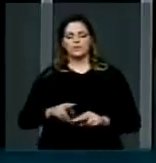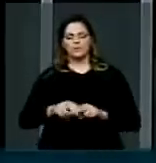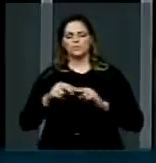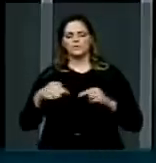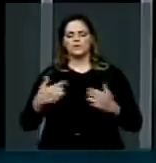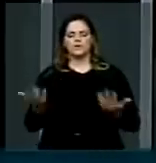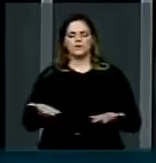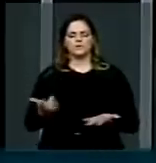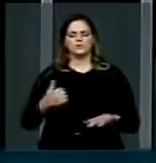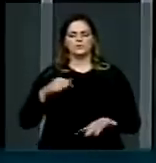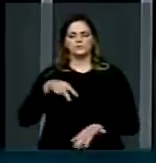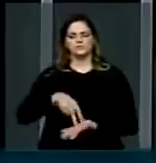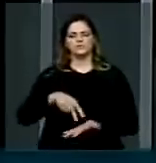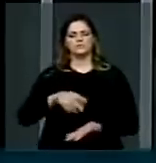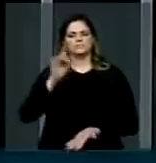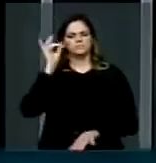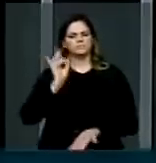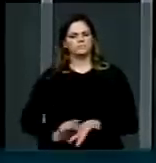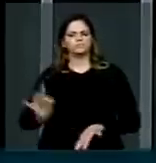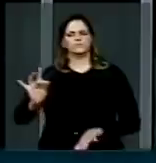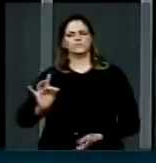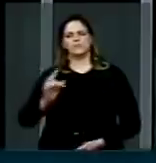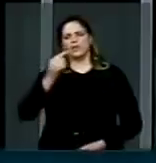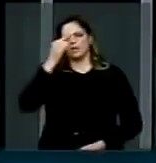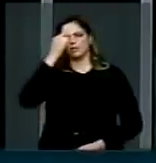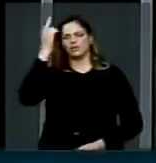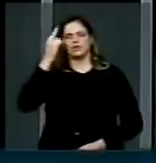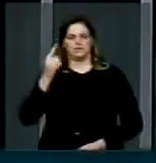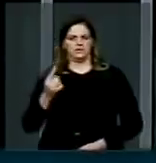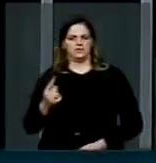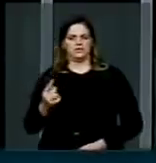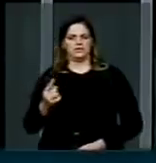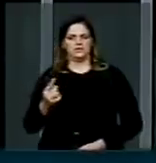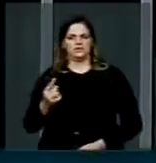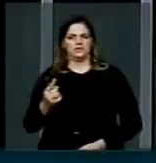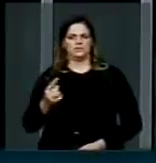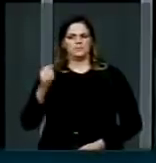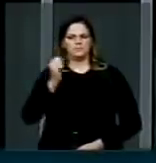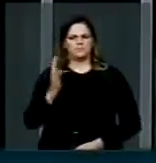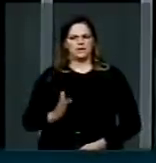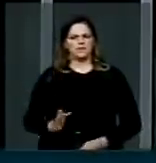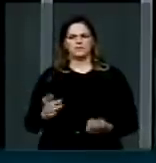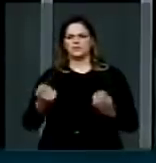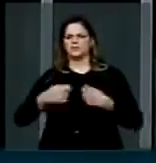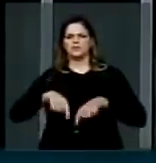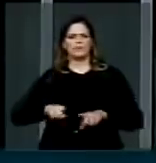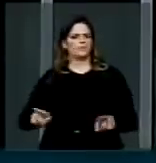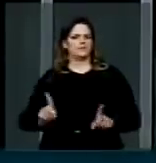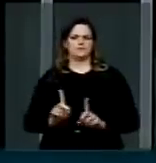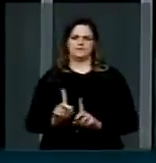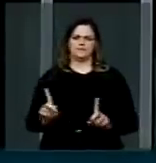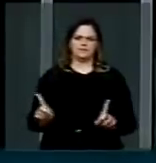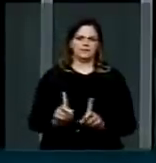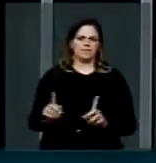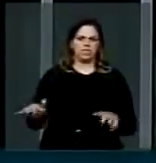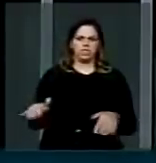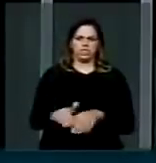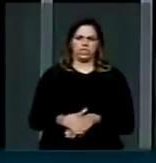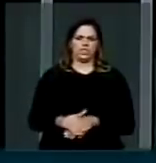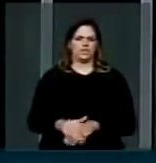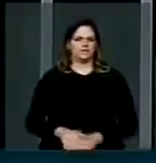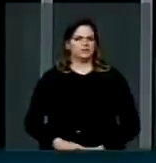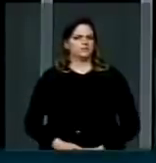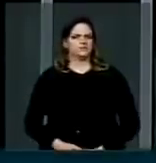tribuna, repudiar essa iniciativa, dizer que o Brasil não precisa se subordinar a isso, o